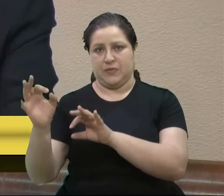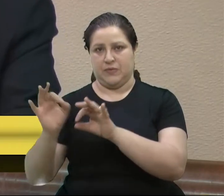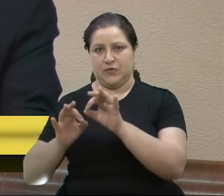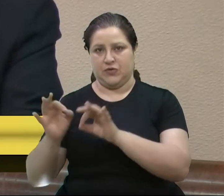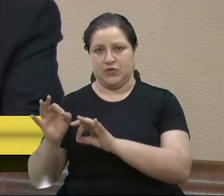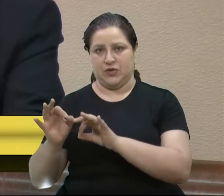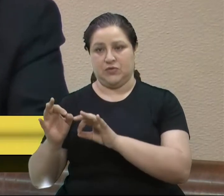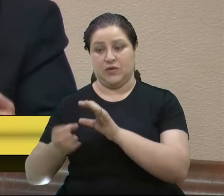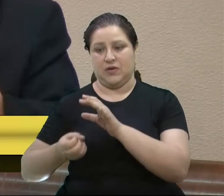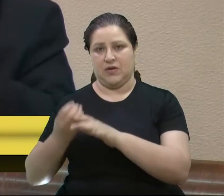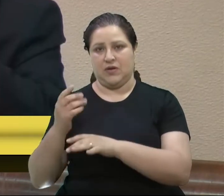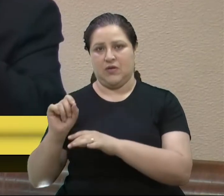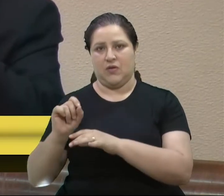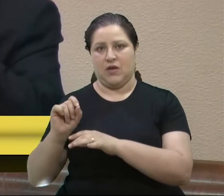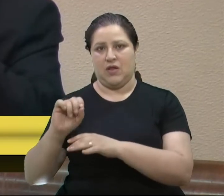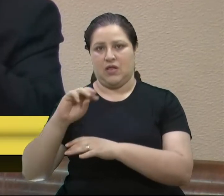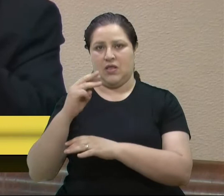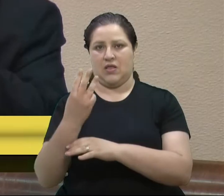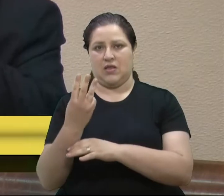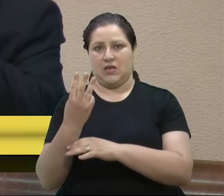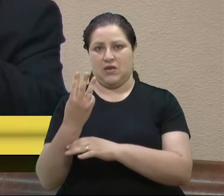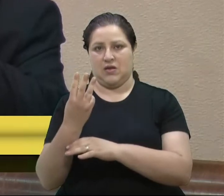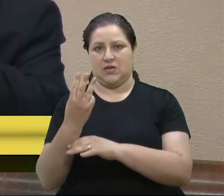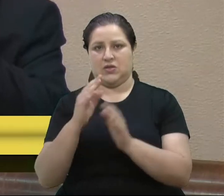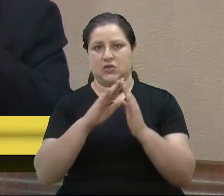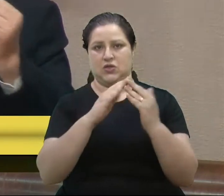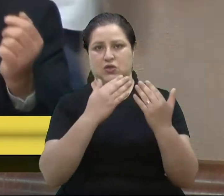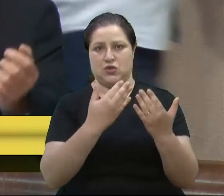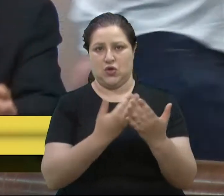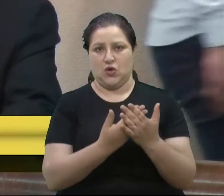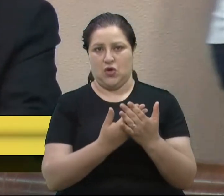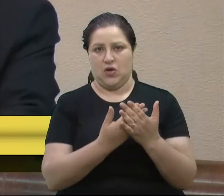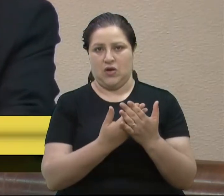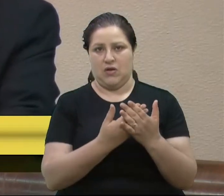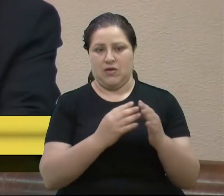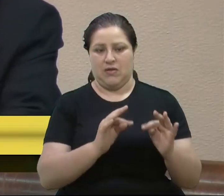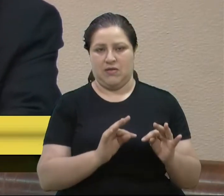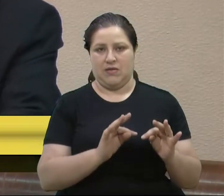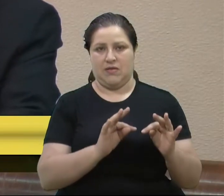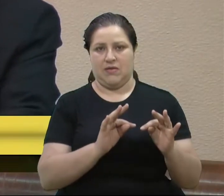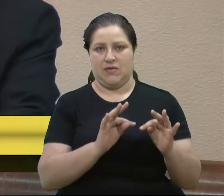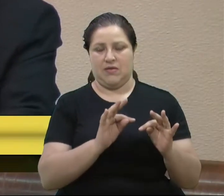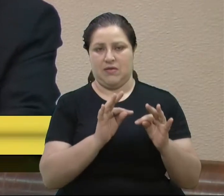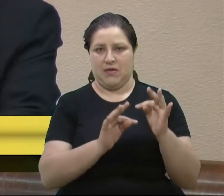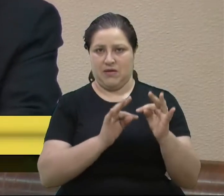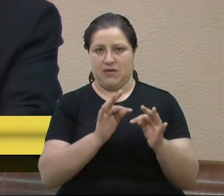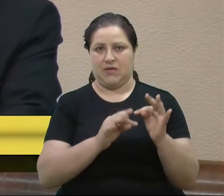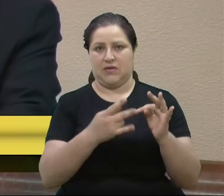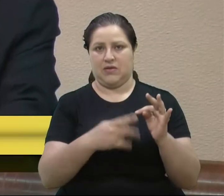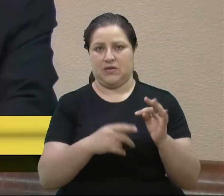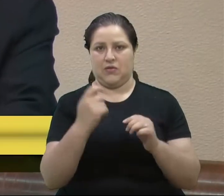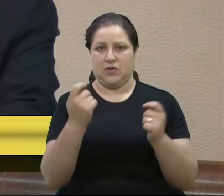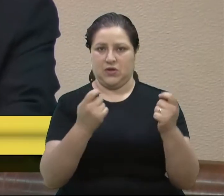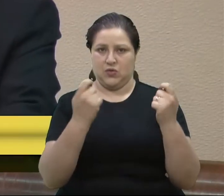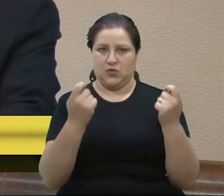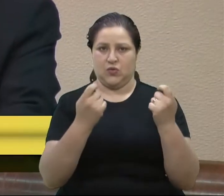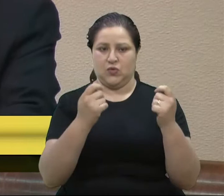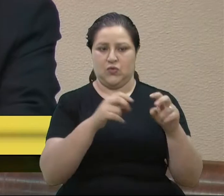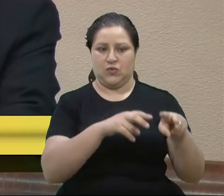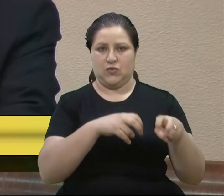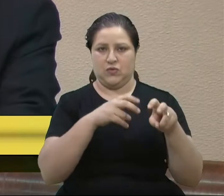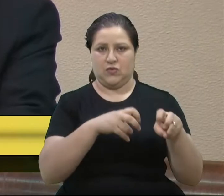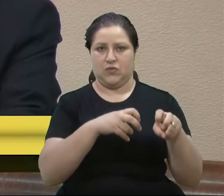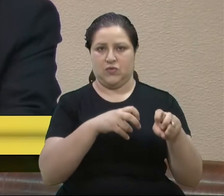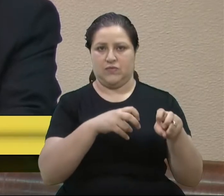três escolas agrárias, três escolas técnicas no Rio Grande do Sul, divididas em três regiões